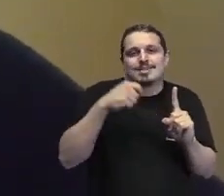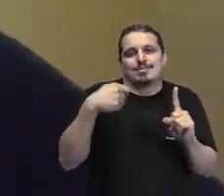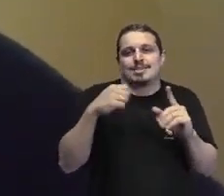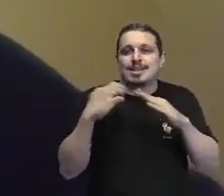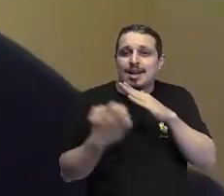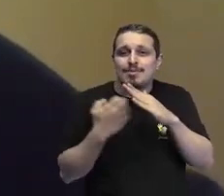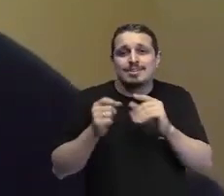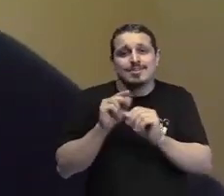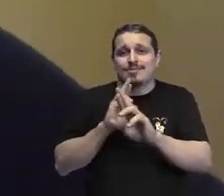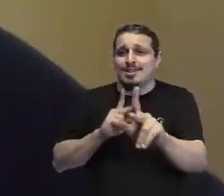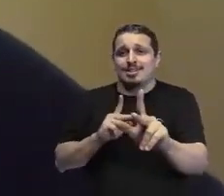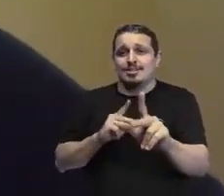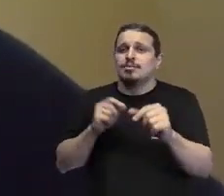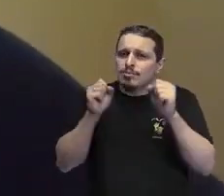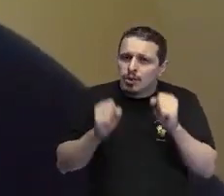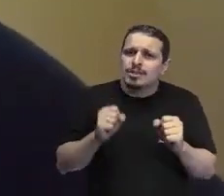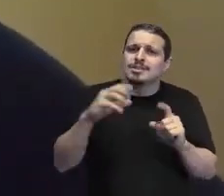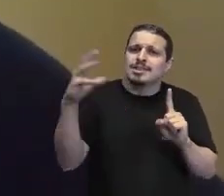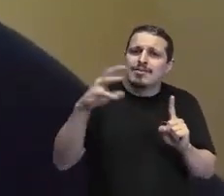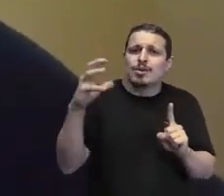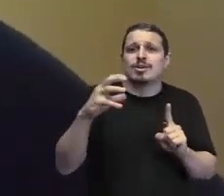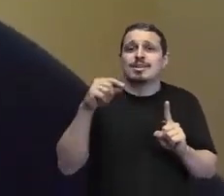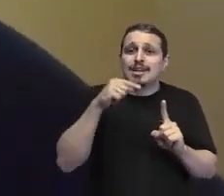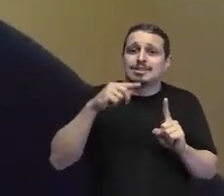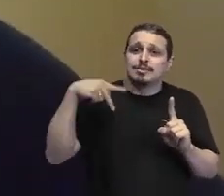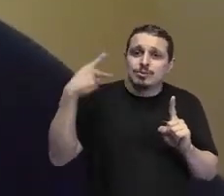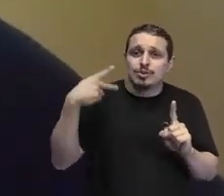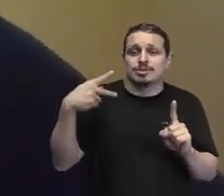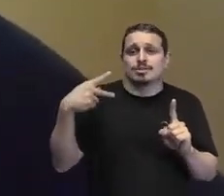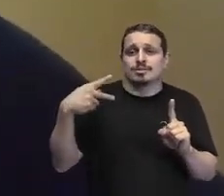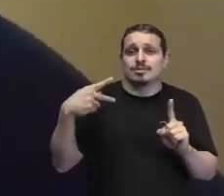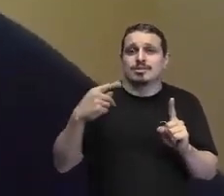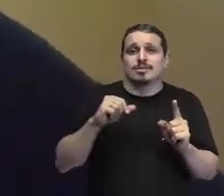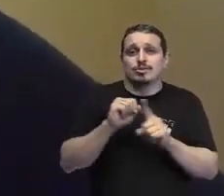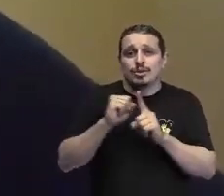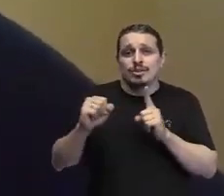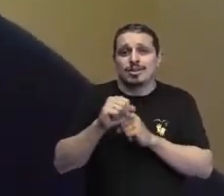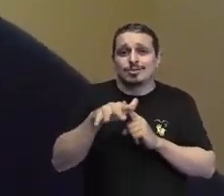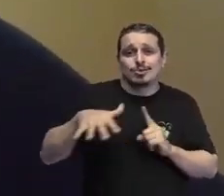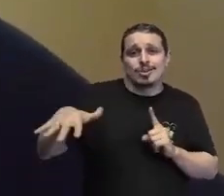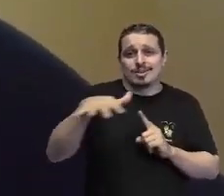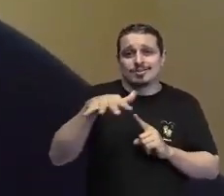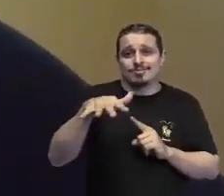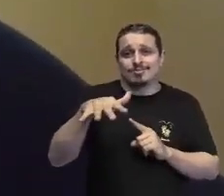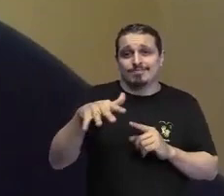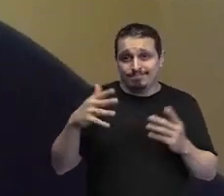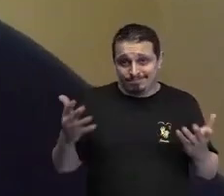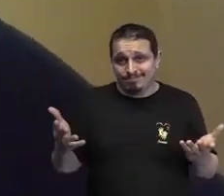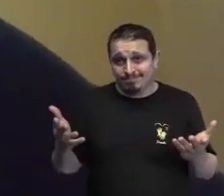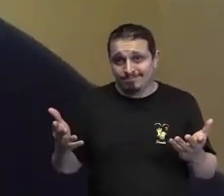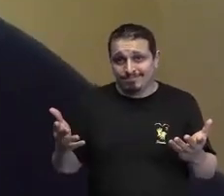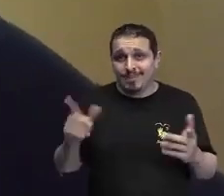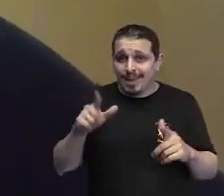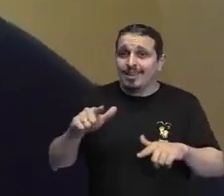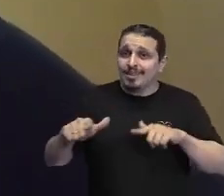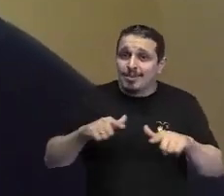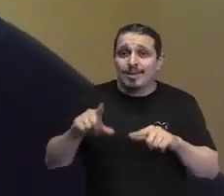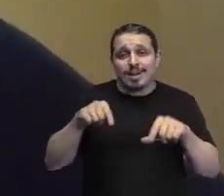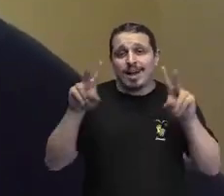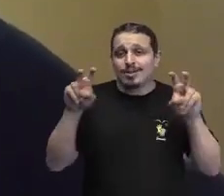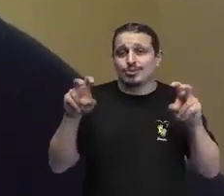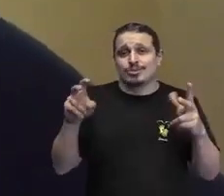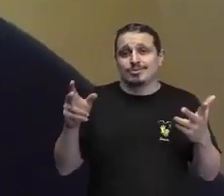de influenciar seja política seja a nossa sociedade de uma maneira geral então você trabalhar esse aspecto dentro das